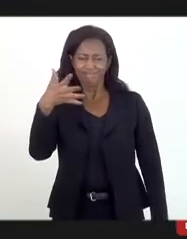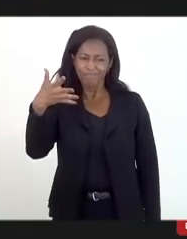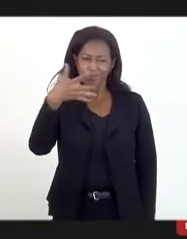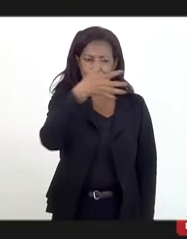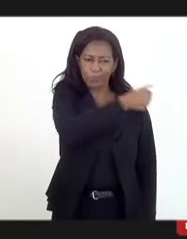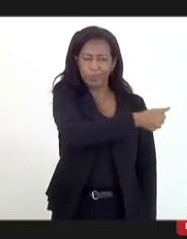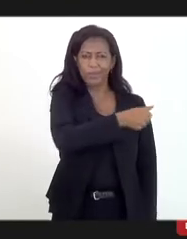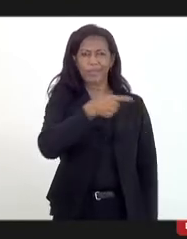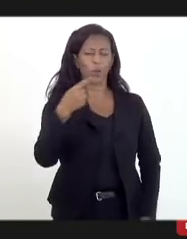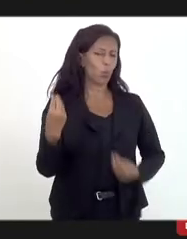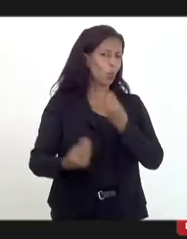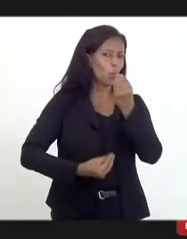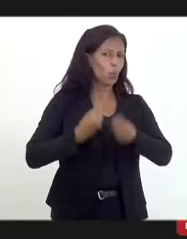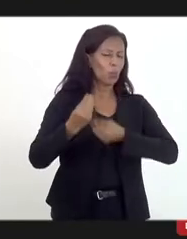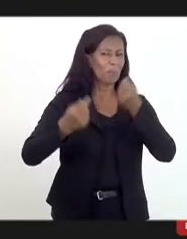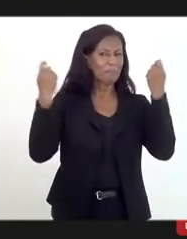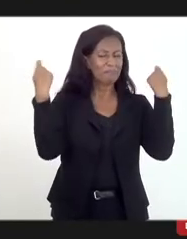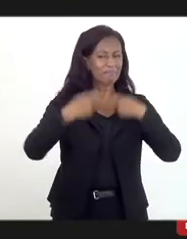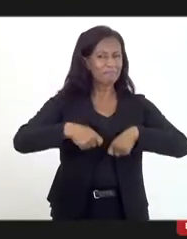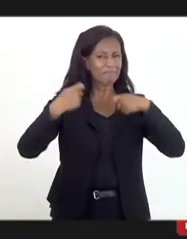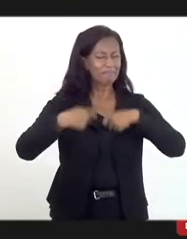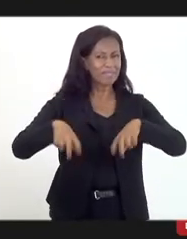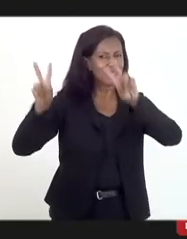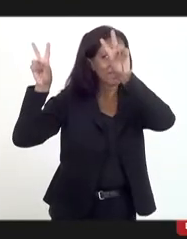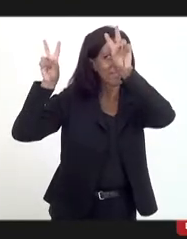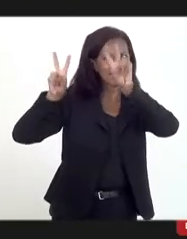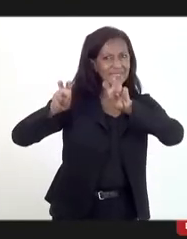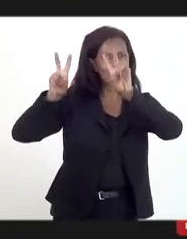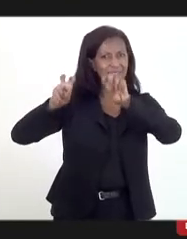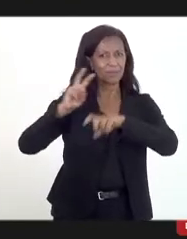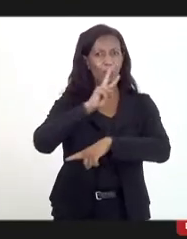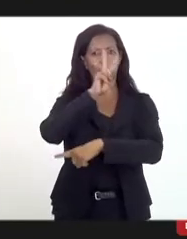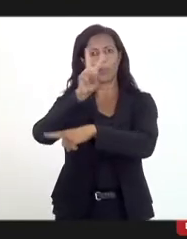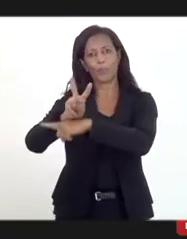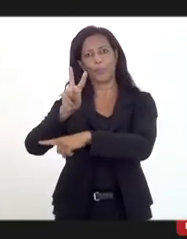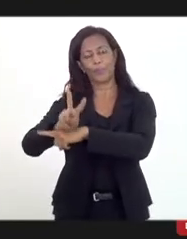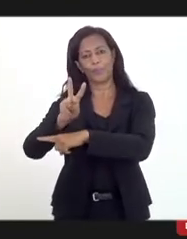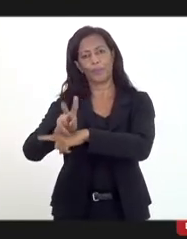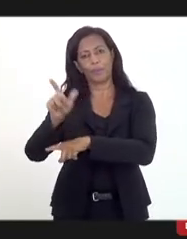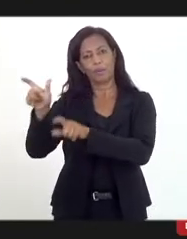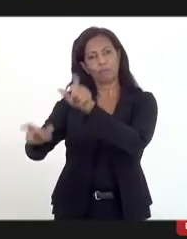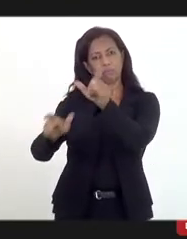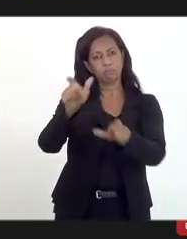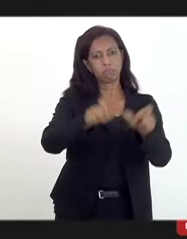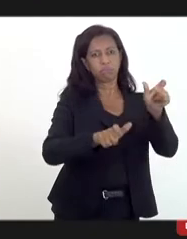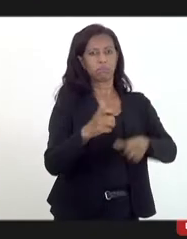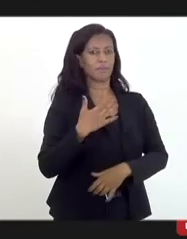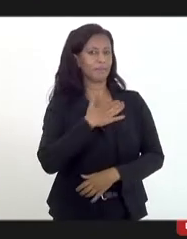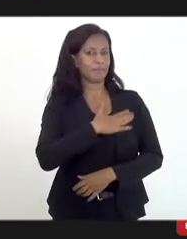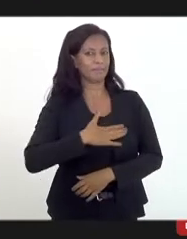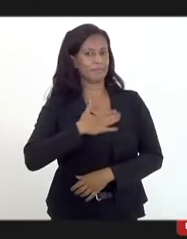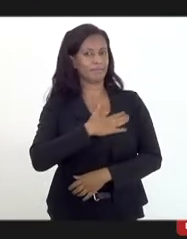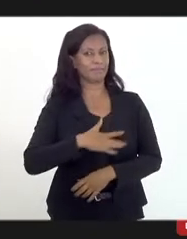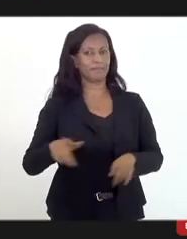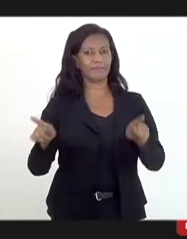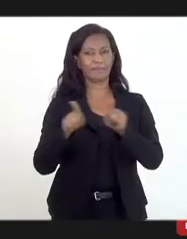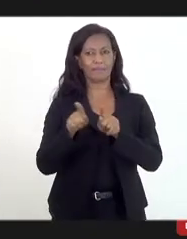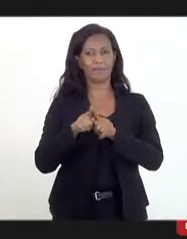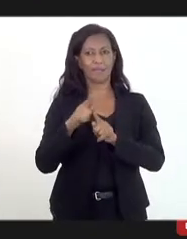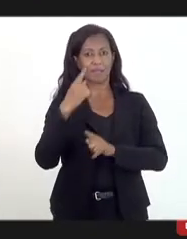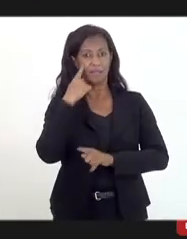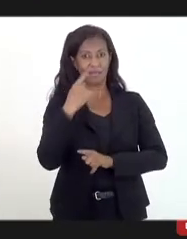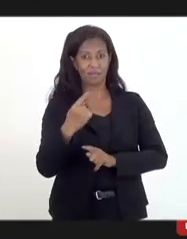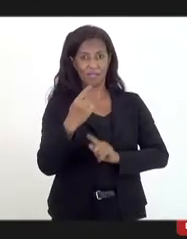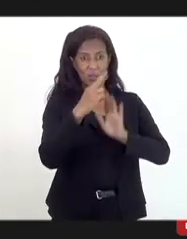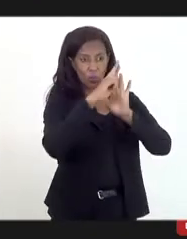precisa de ações efetivas de proteção. E me agradou muito quando o colocou que, via de regra,